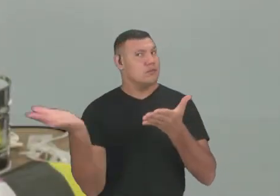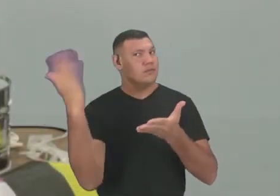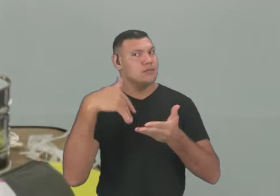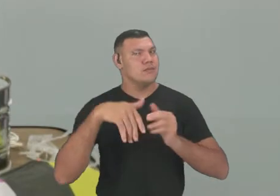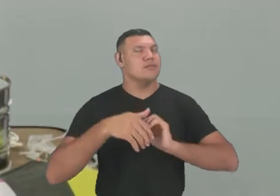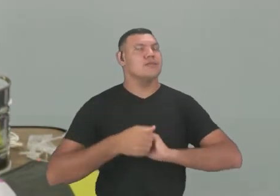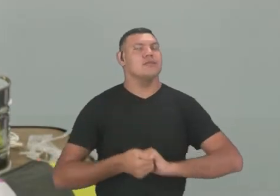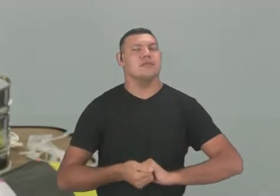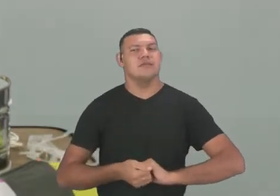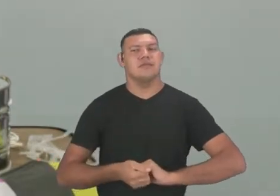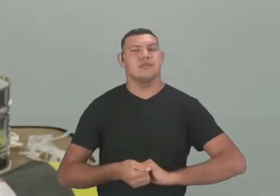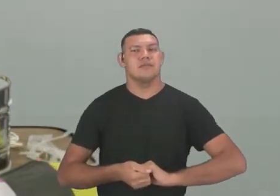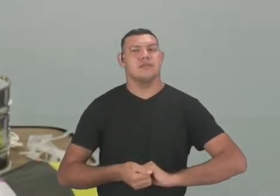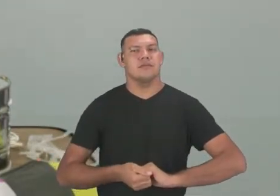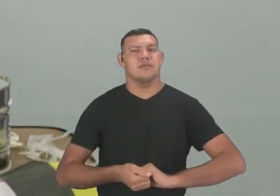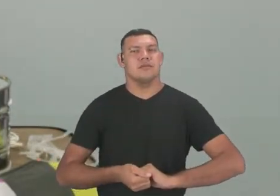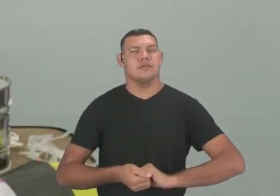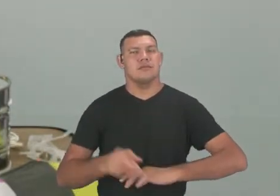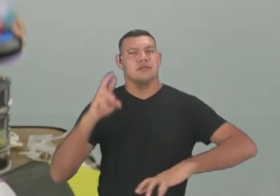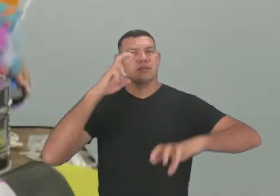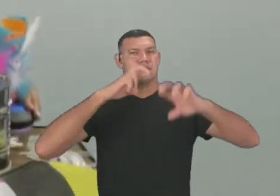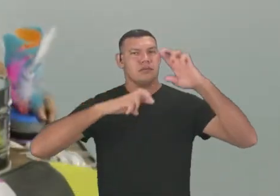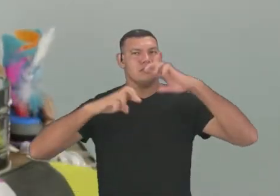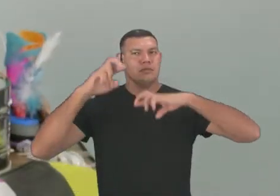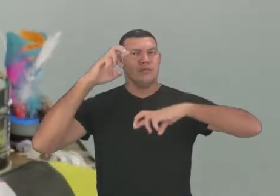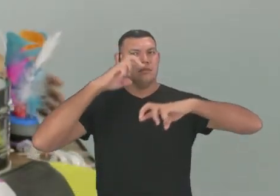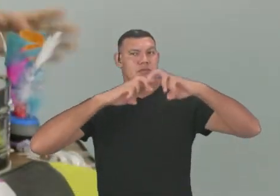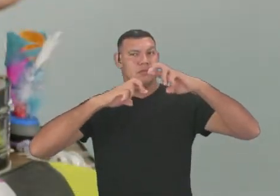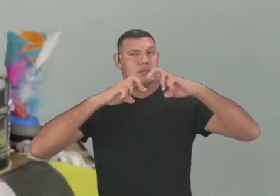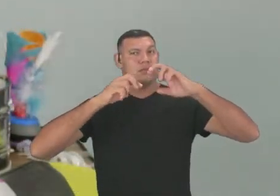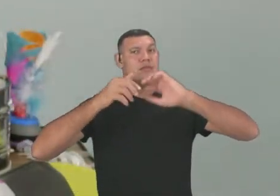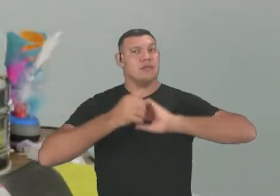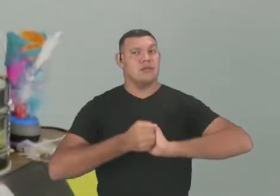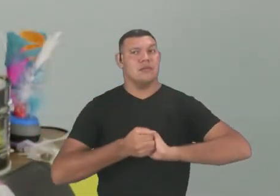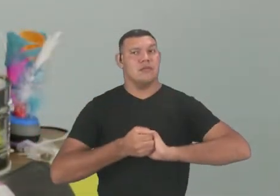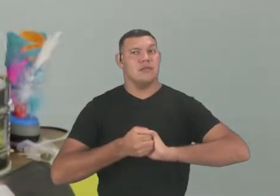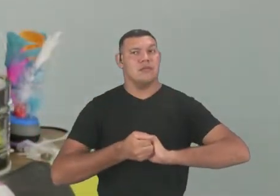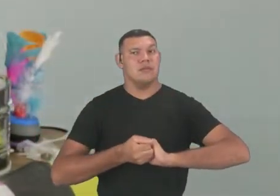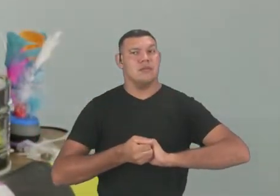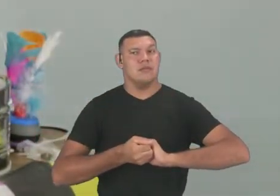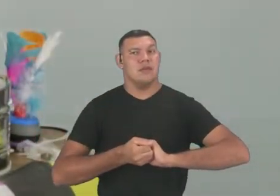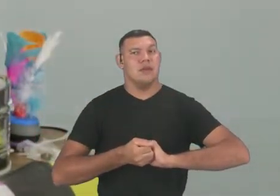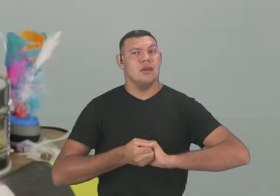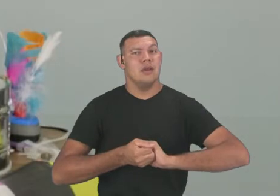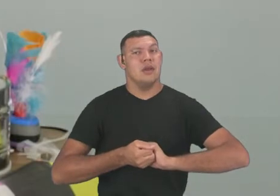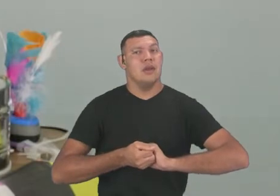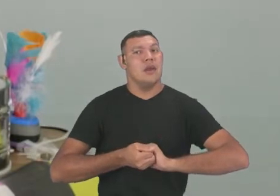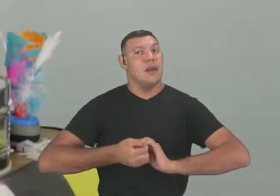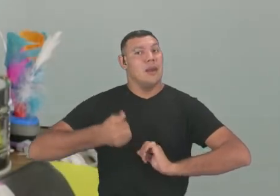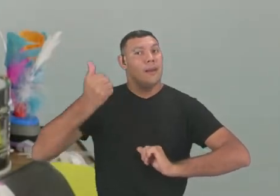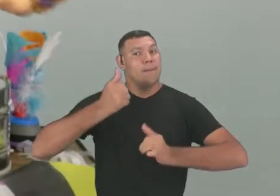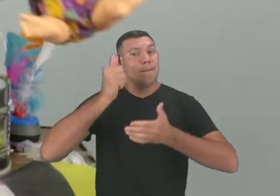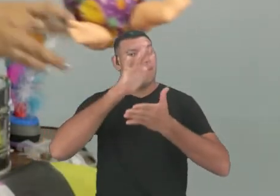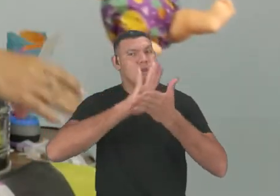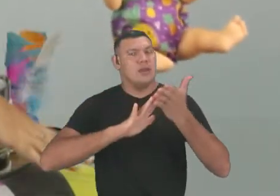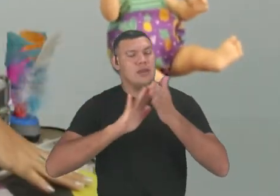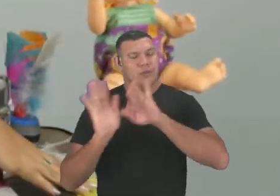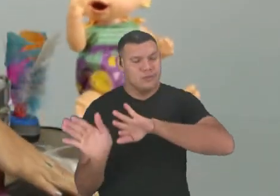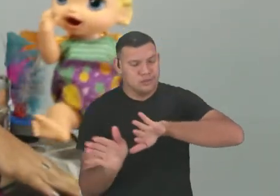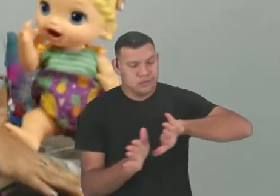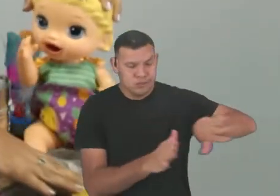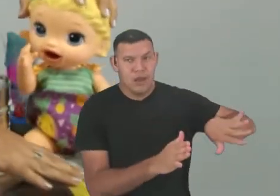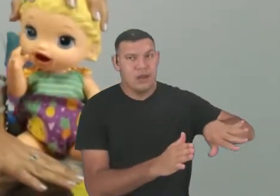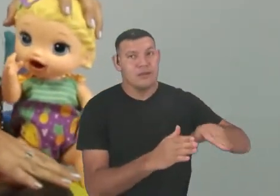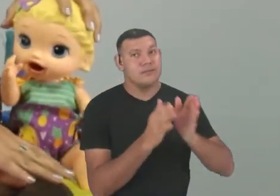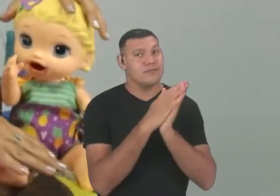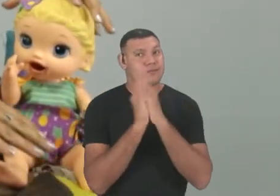Vamos lá. Vamos observar aqui a nossa primeira atividade. Vou afastar esses brinquedos aqui